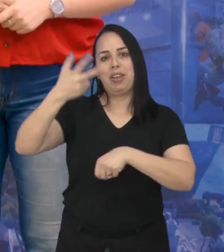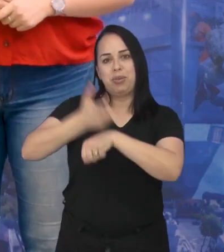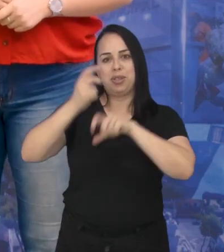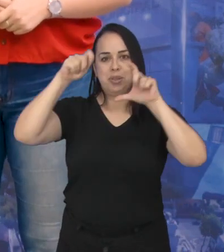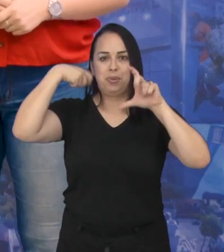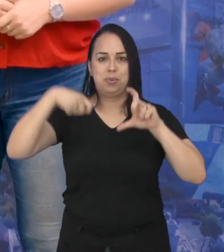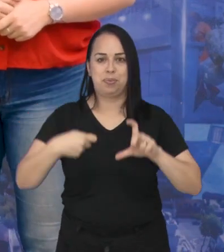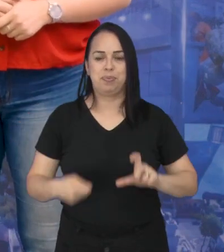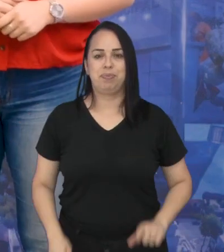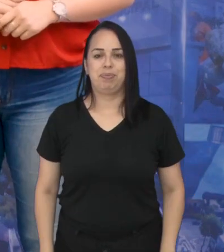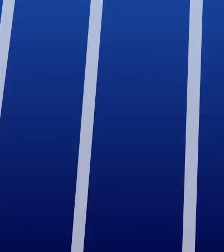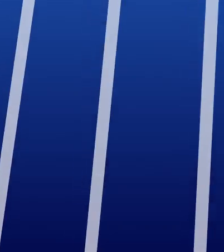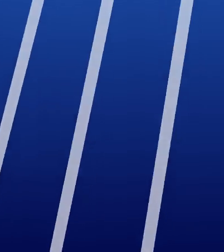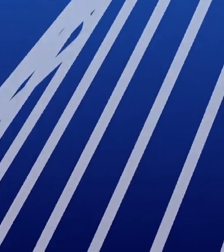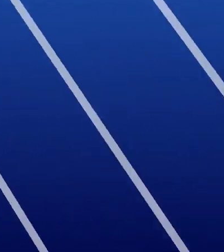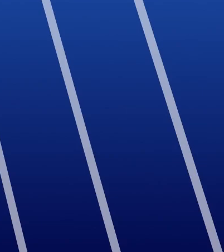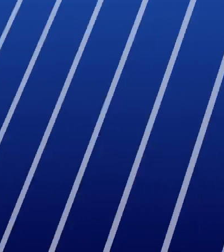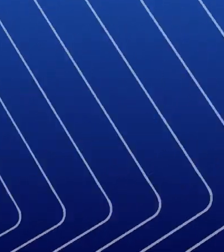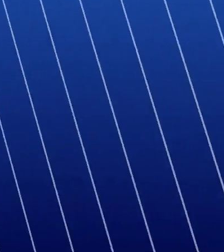consciência. De volta ao estúdio.